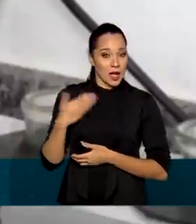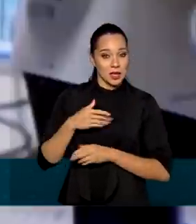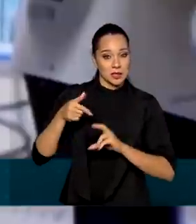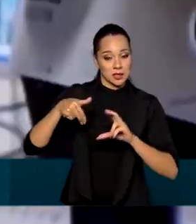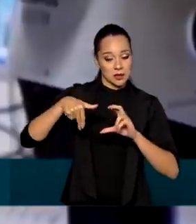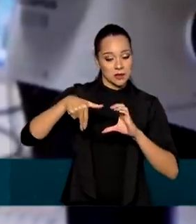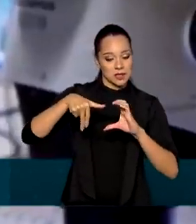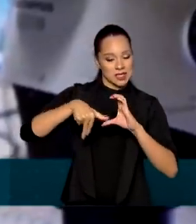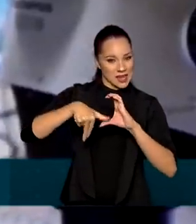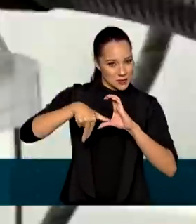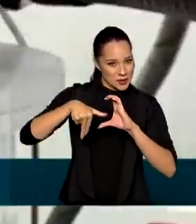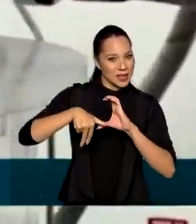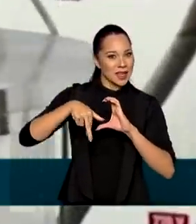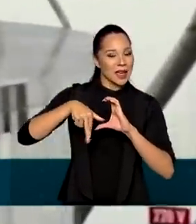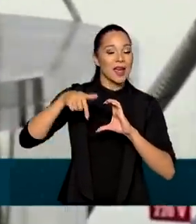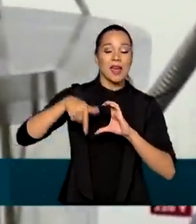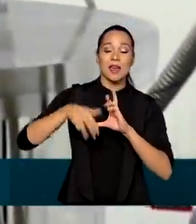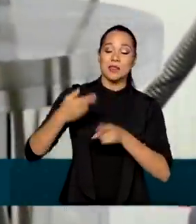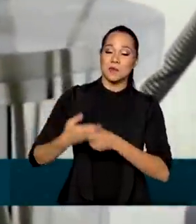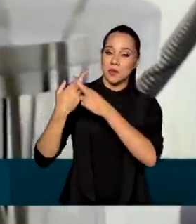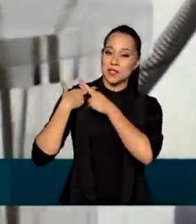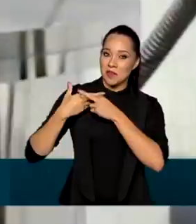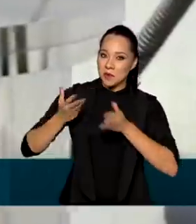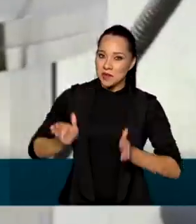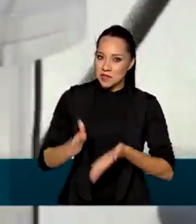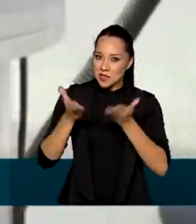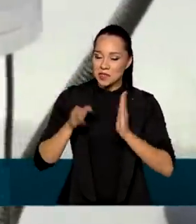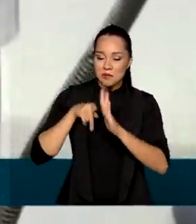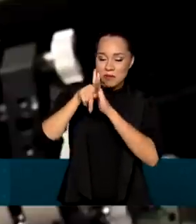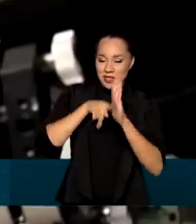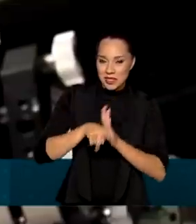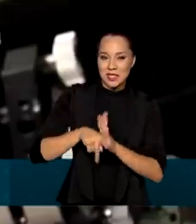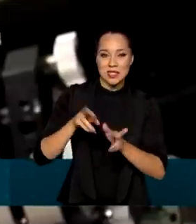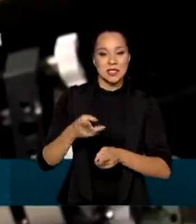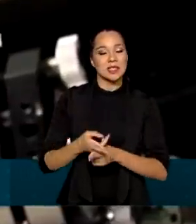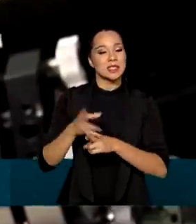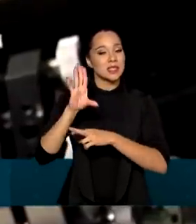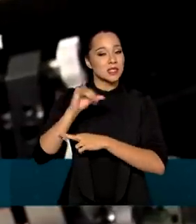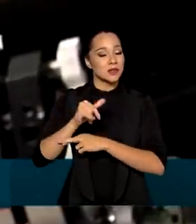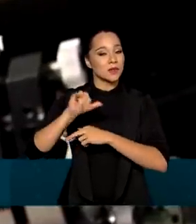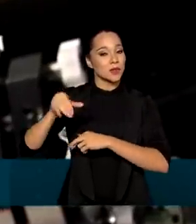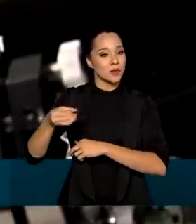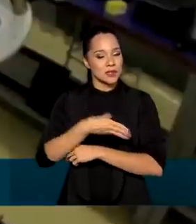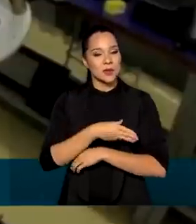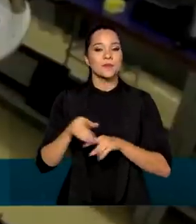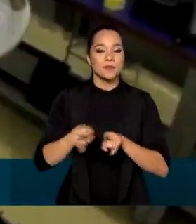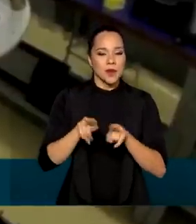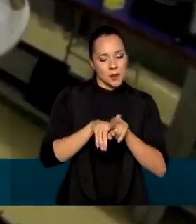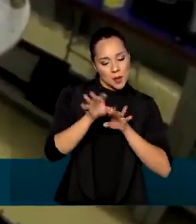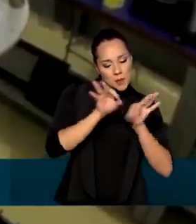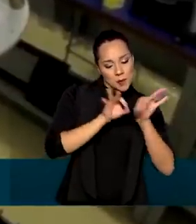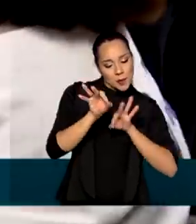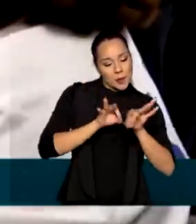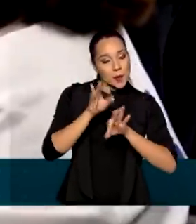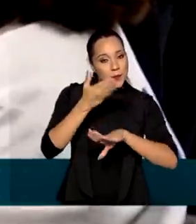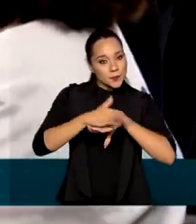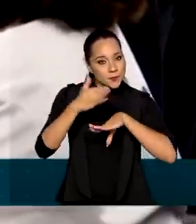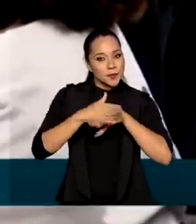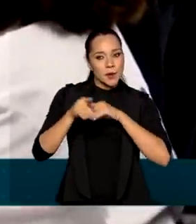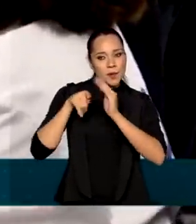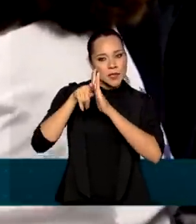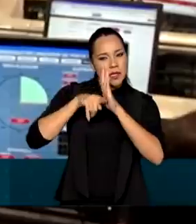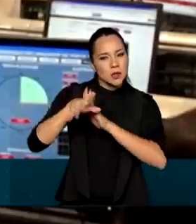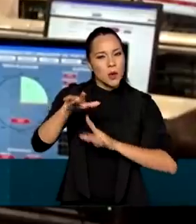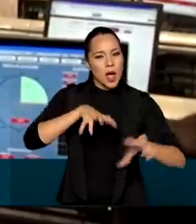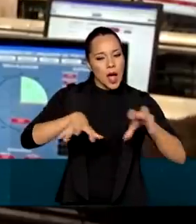o CNPq é o responsável pelo incentivo à pesquisa científica e à inovação, além da formação de pesquisadores em todas